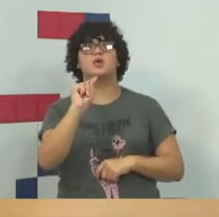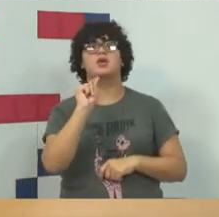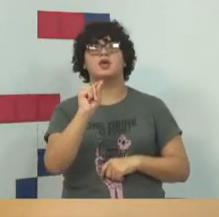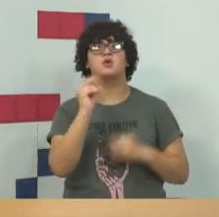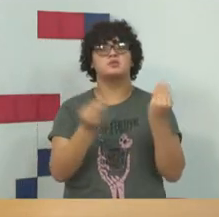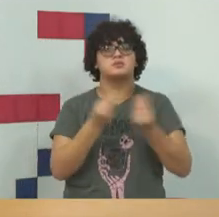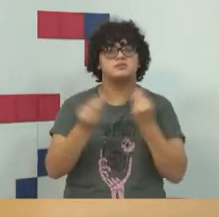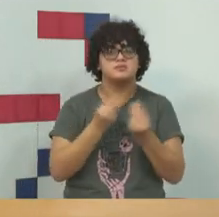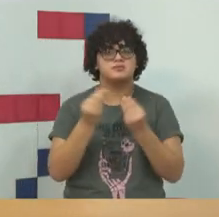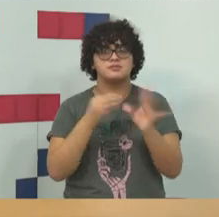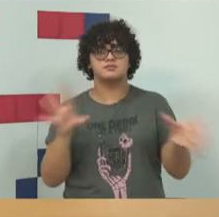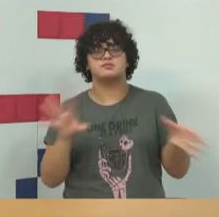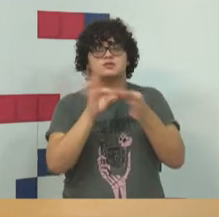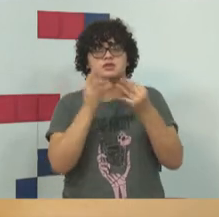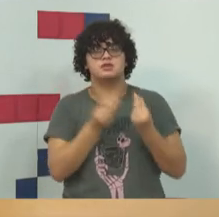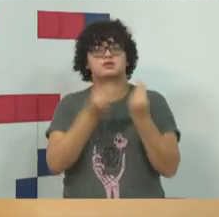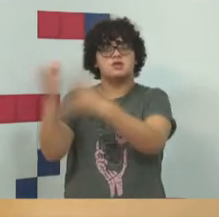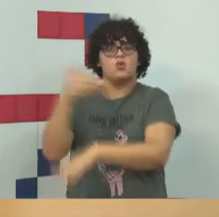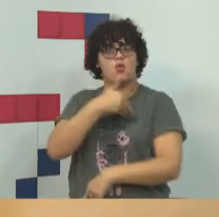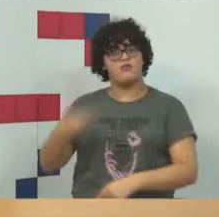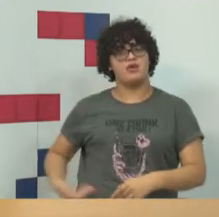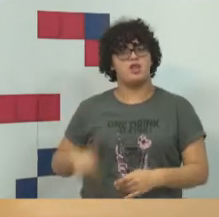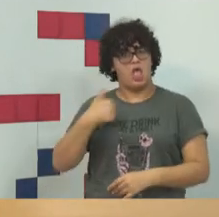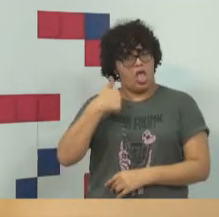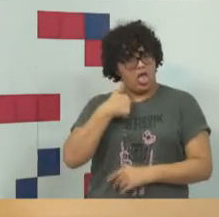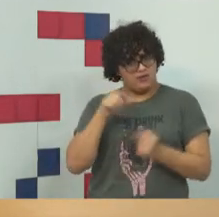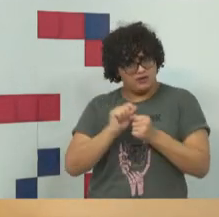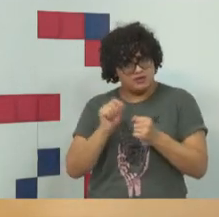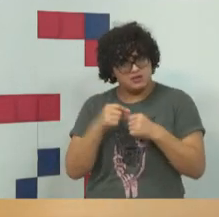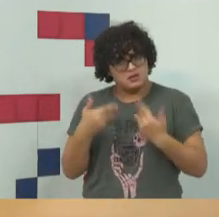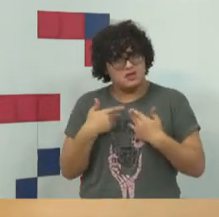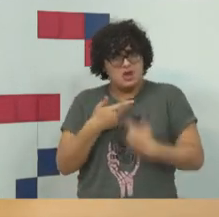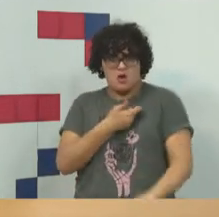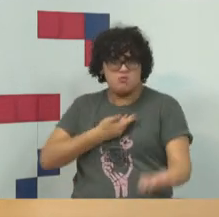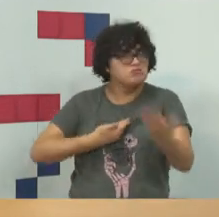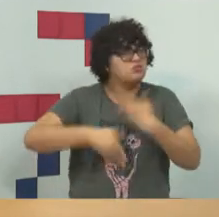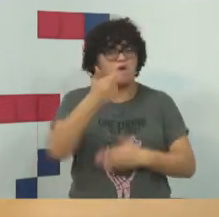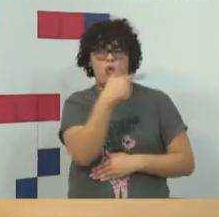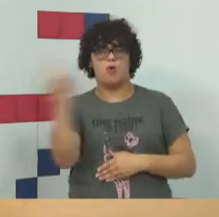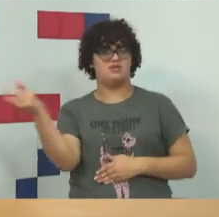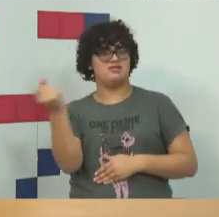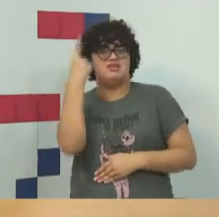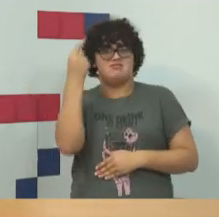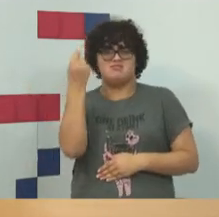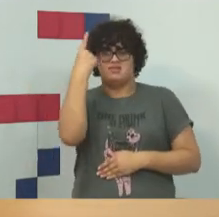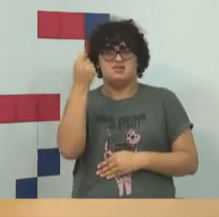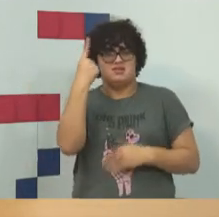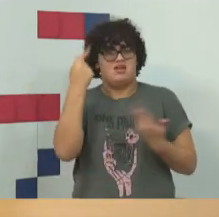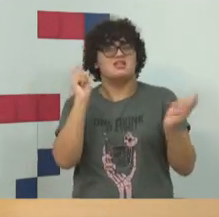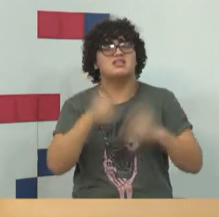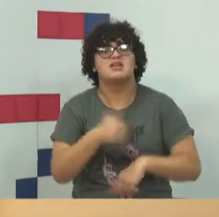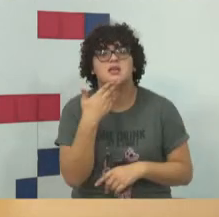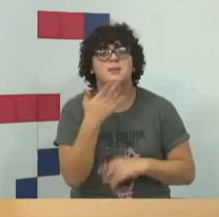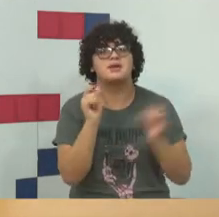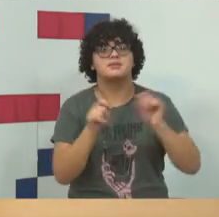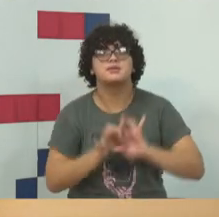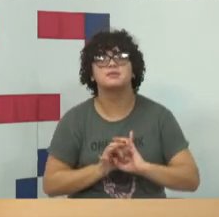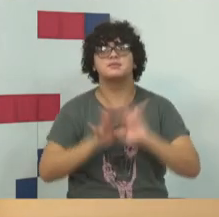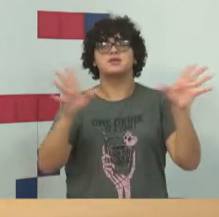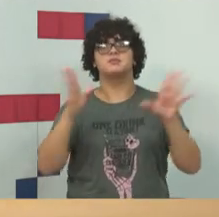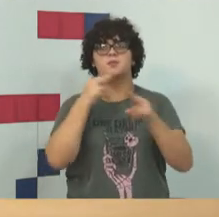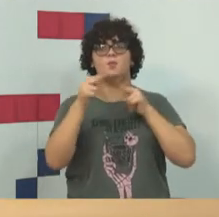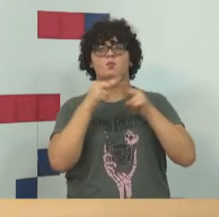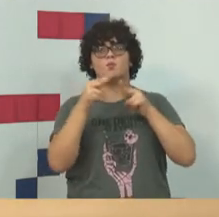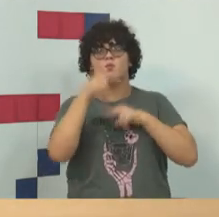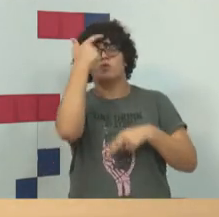uma vulnerabilidade e tem que entregar isso ao governo. O eu vou fazer? Eu, Spencer. Eu vou trocar de aplicativo. Eu vou sair... Eu vou querer um aplicativo que me permita ser anônimo,